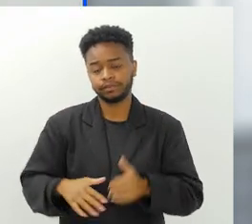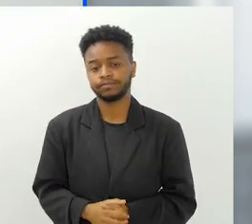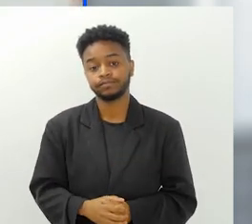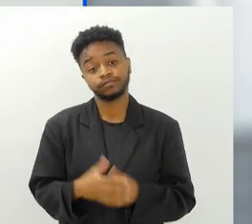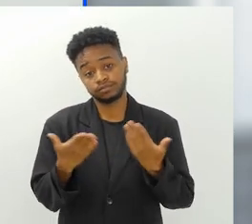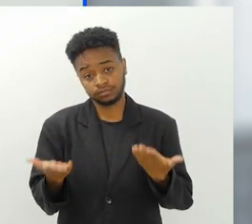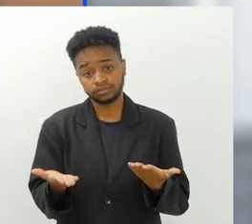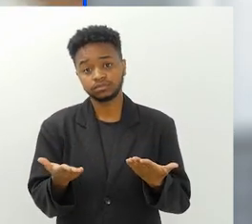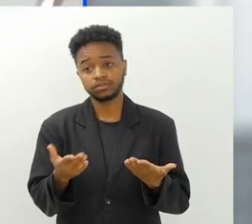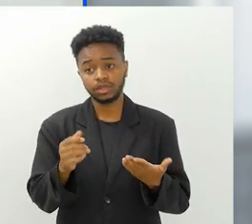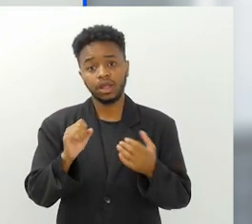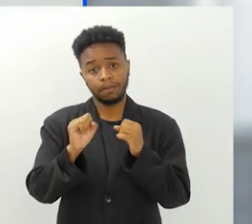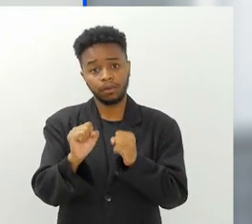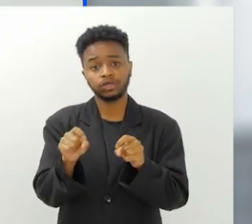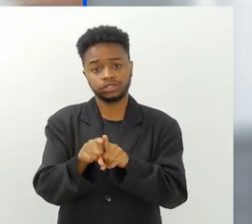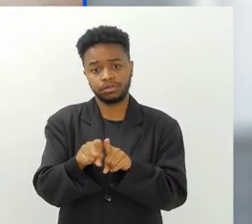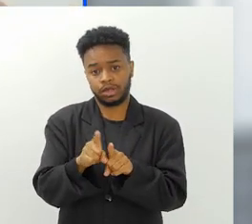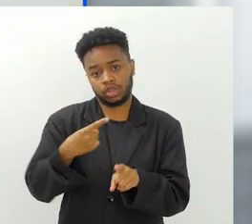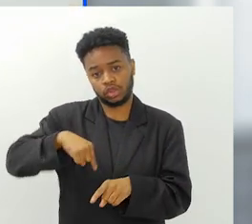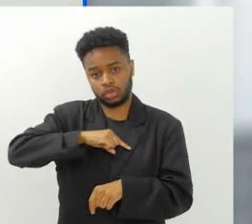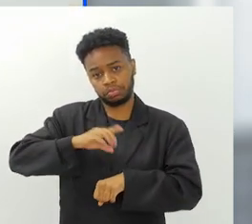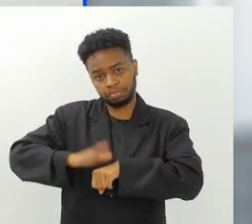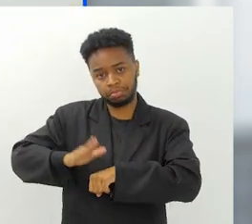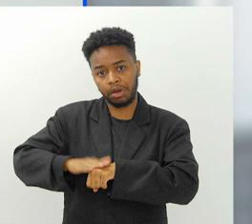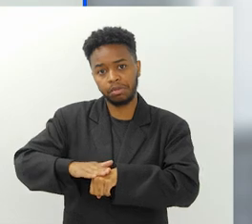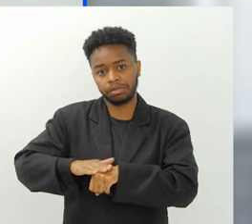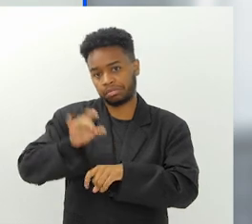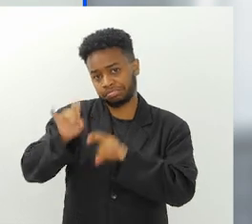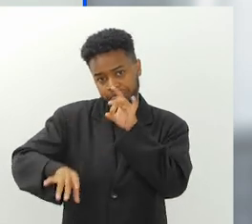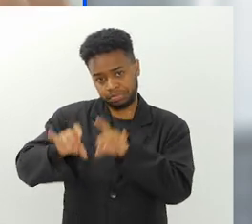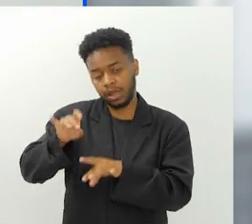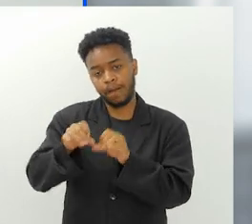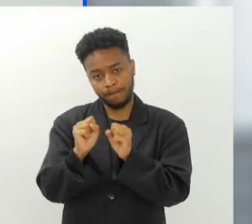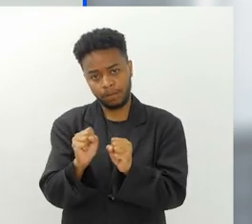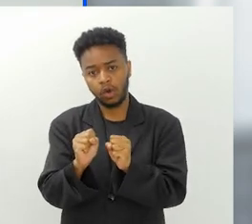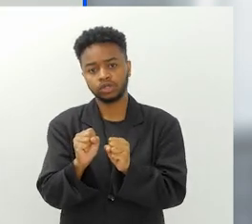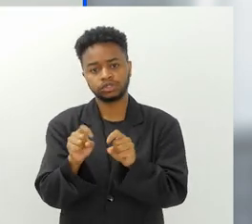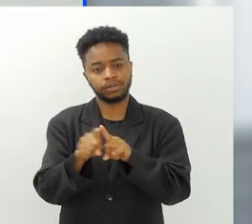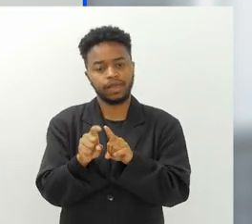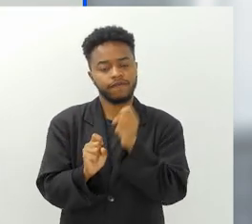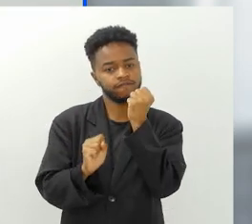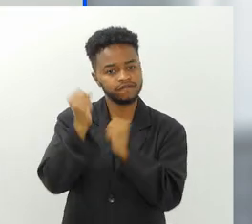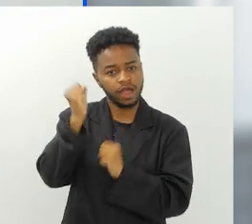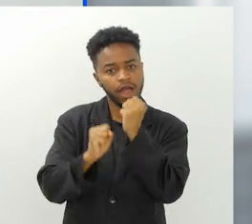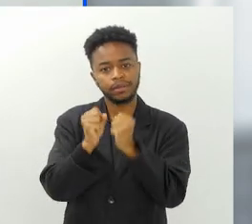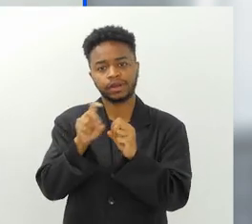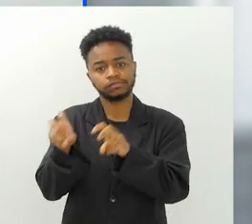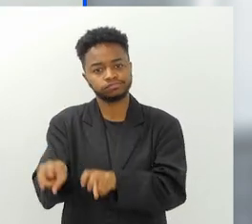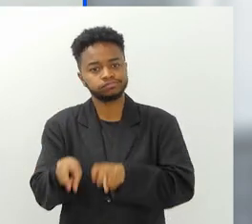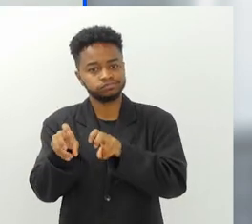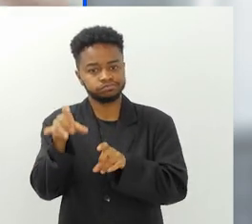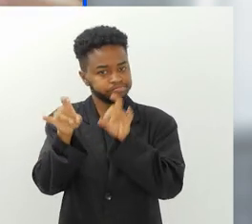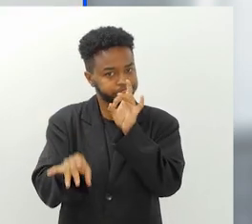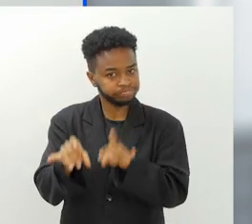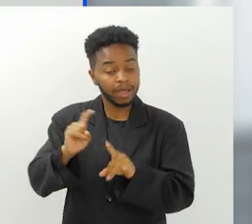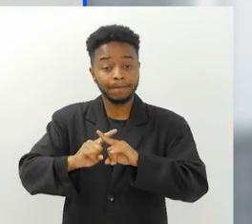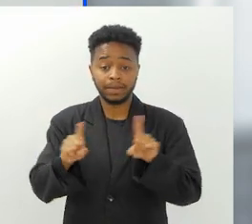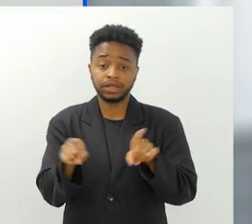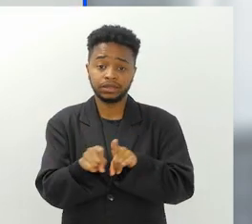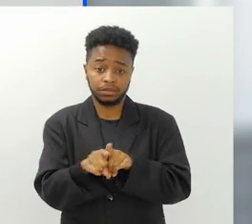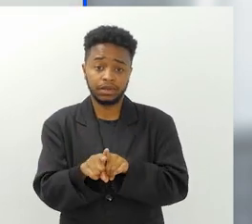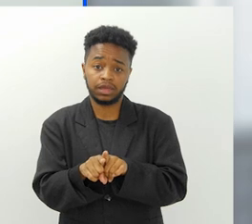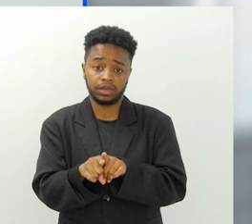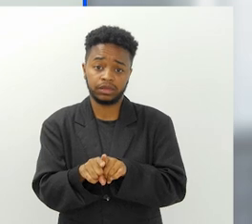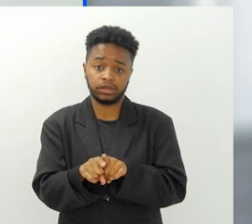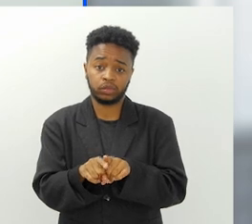ser sistemas de esgoto mal gerido mesmo, das nossas residências mesmo, e sistemas industriais e de agricultura, e, é claro,